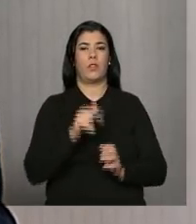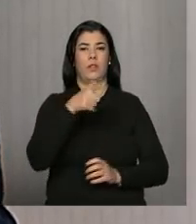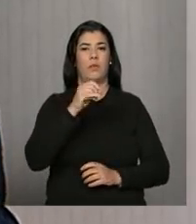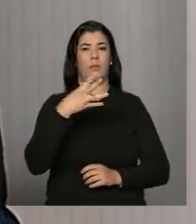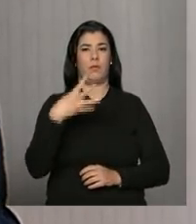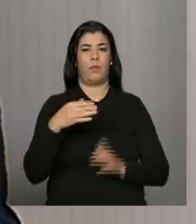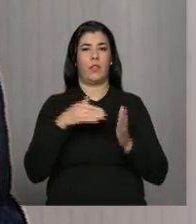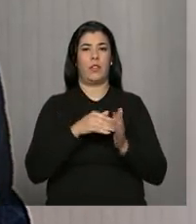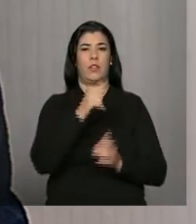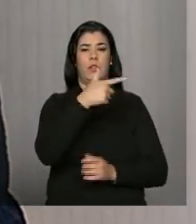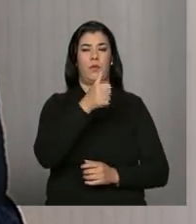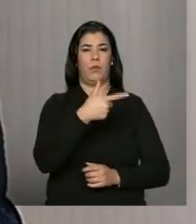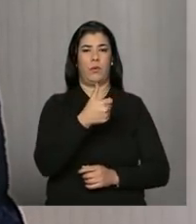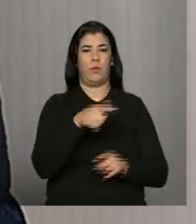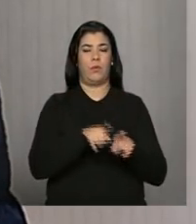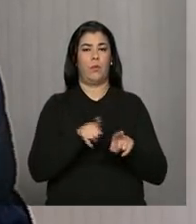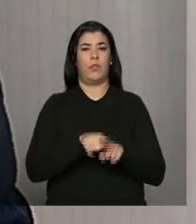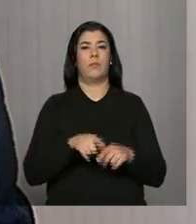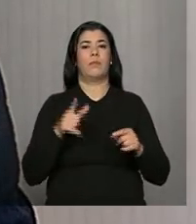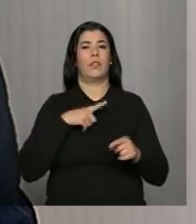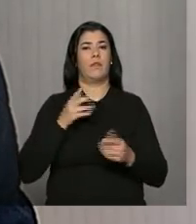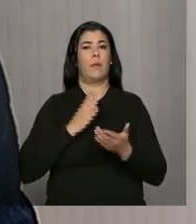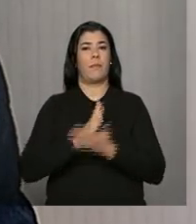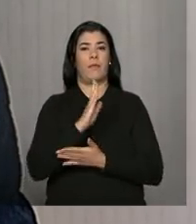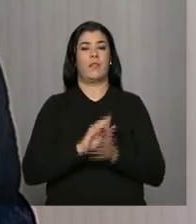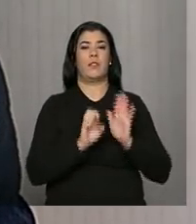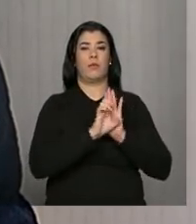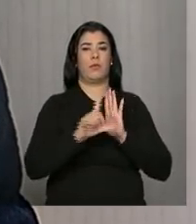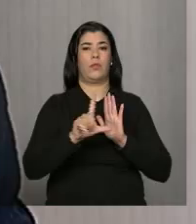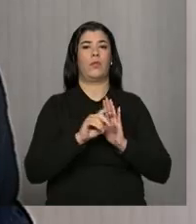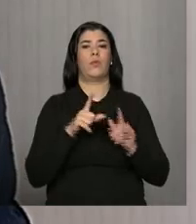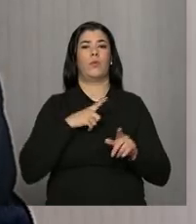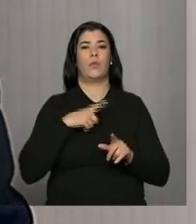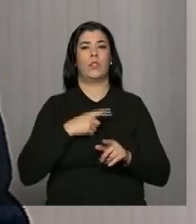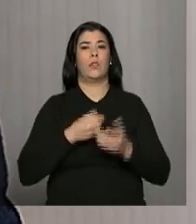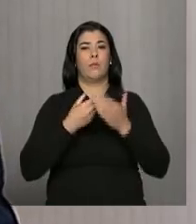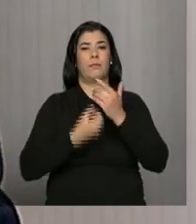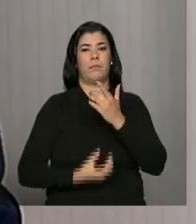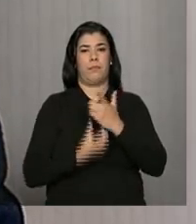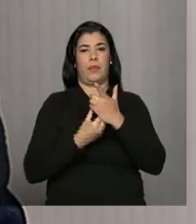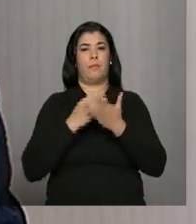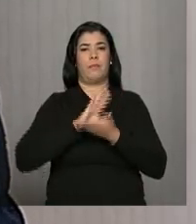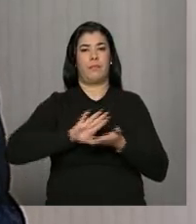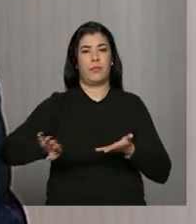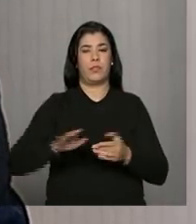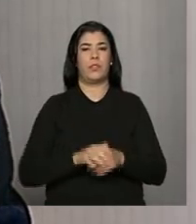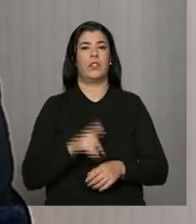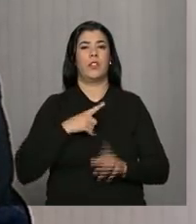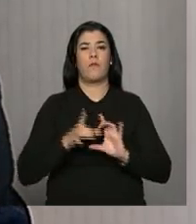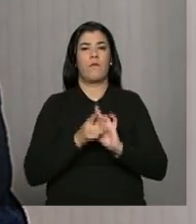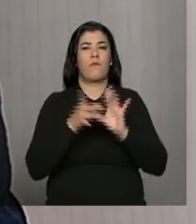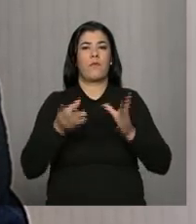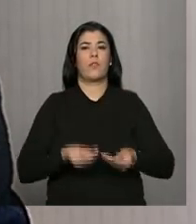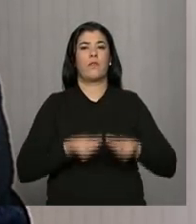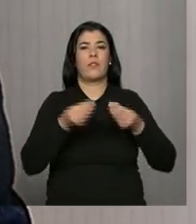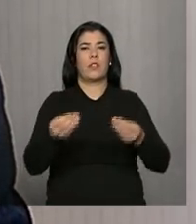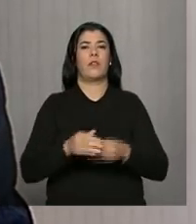aprovação do Estatuto do Desarmamento. De lá para cá, já foram recolhidas, entregues voluntariamente, mais de